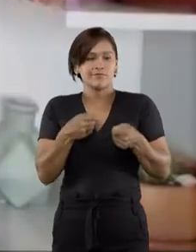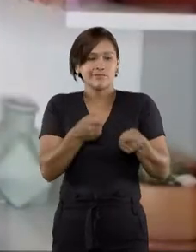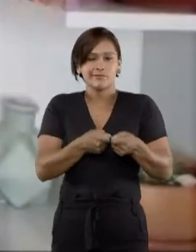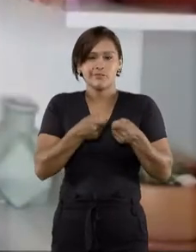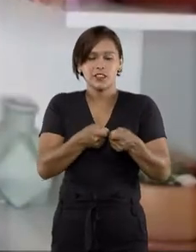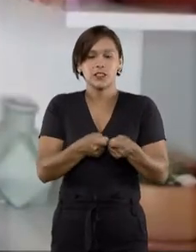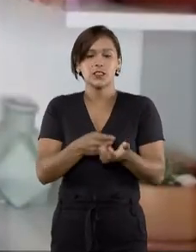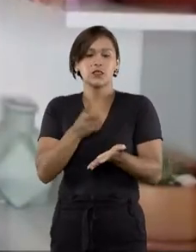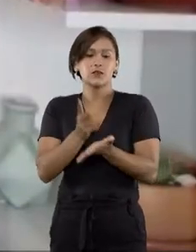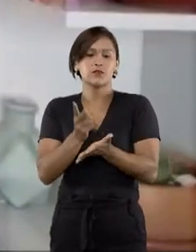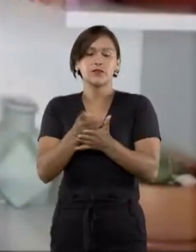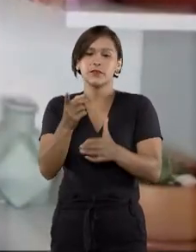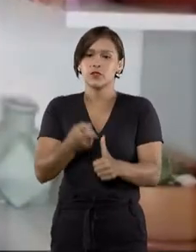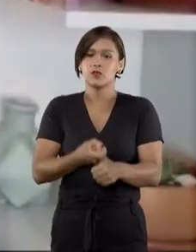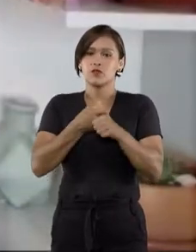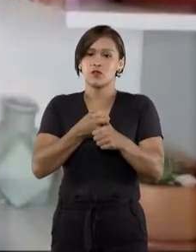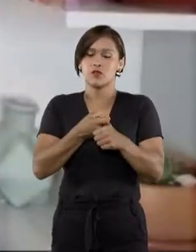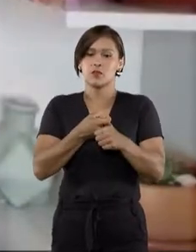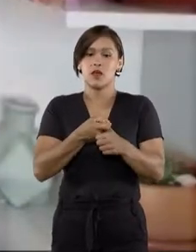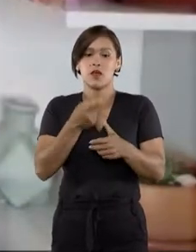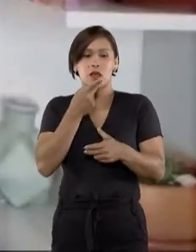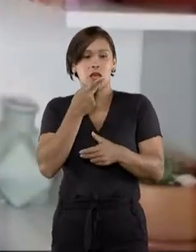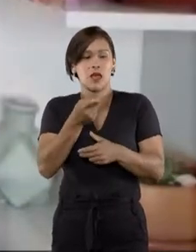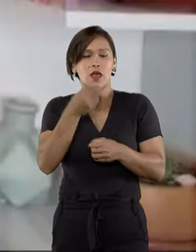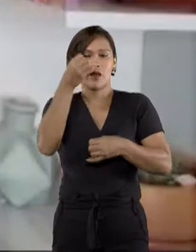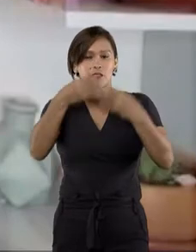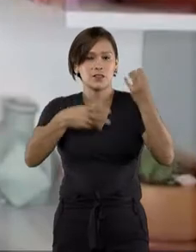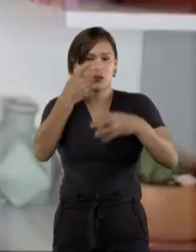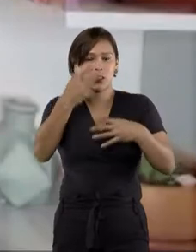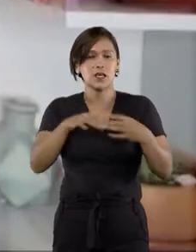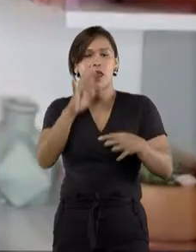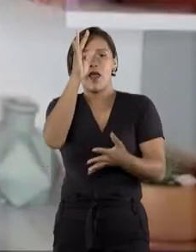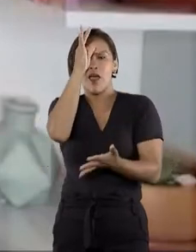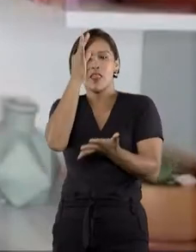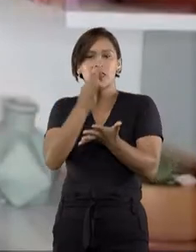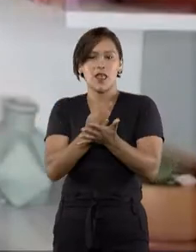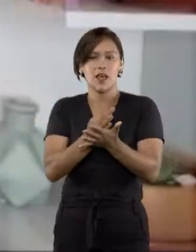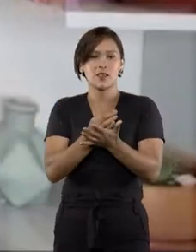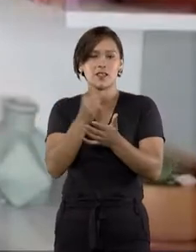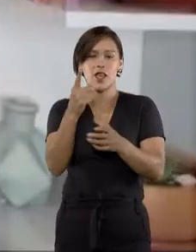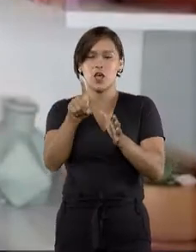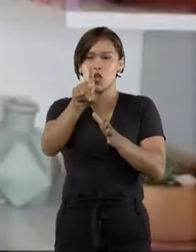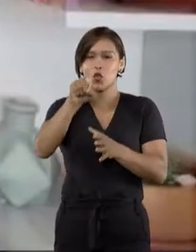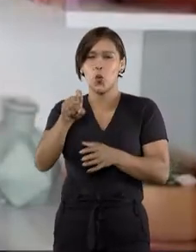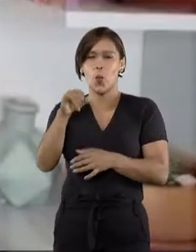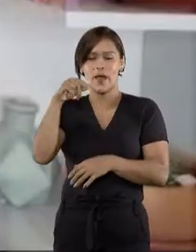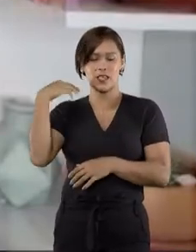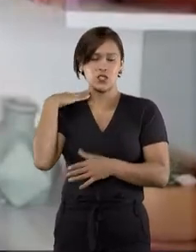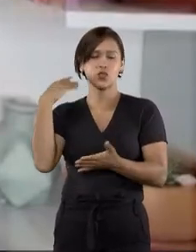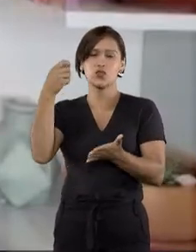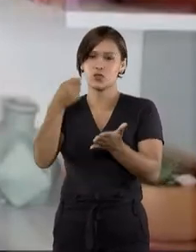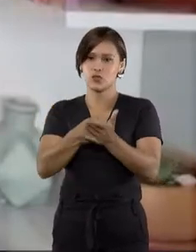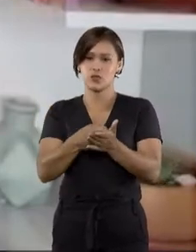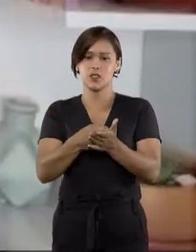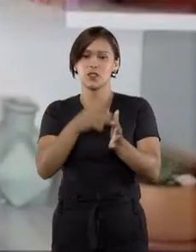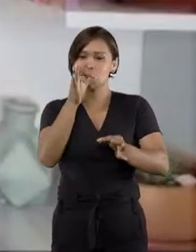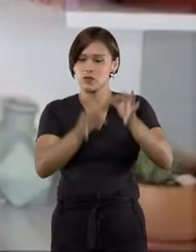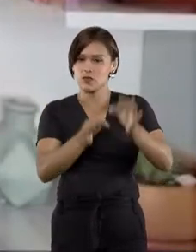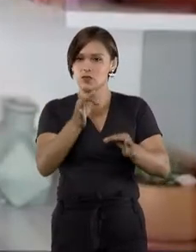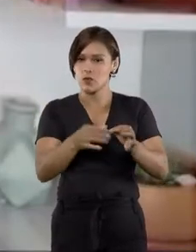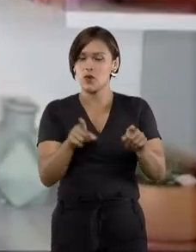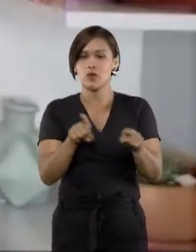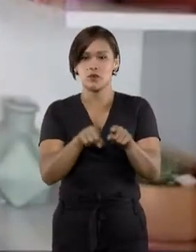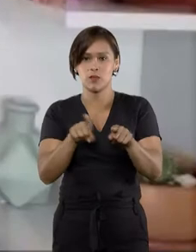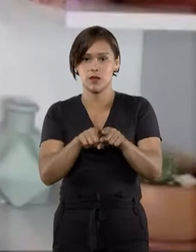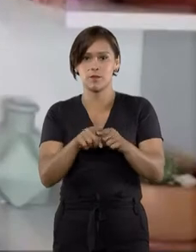tramitação do processo fosse suspensa, alegando a tese de suspeição do ex-juiz Sérgio Moro devido a informações divulgadas pelo portal The